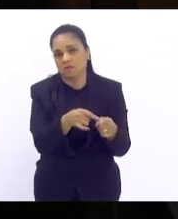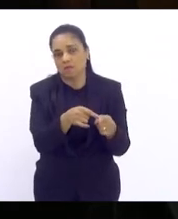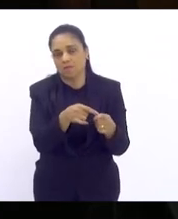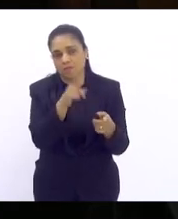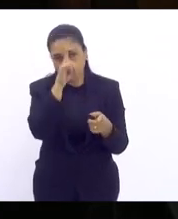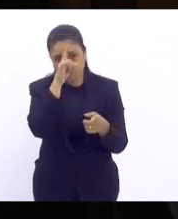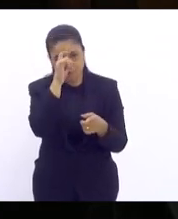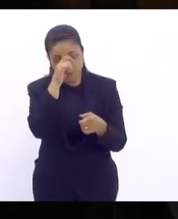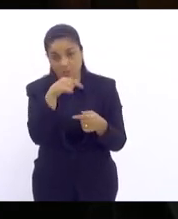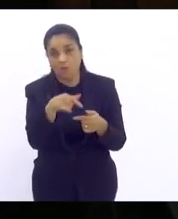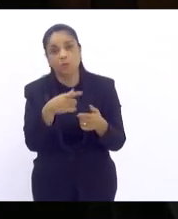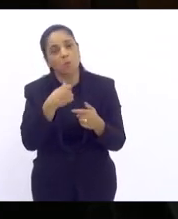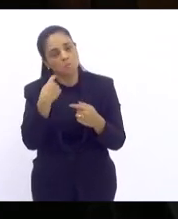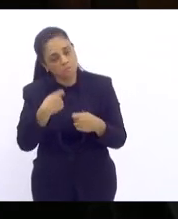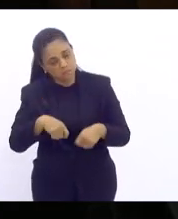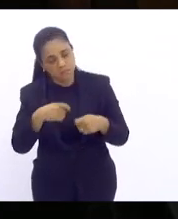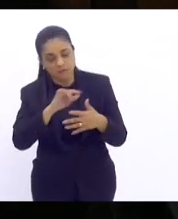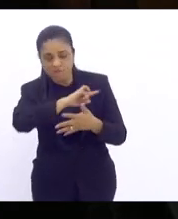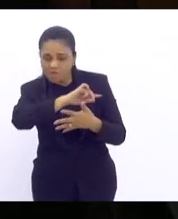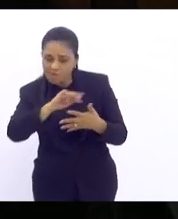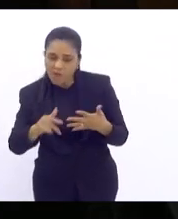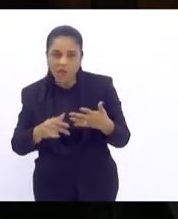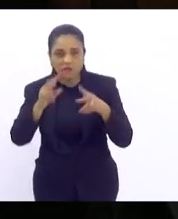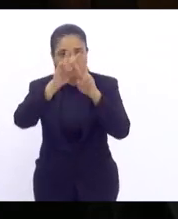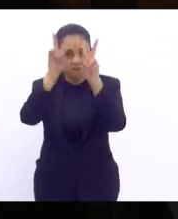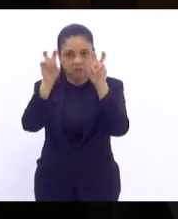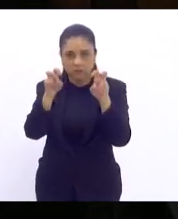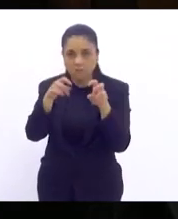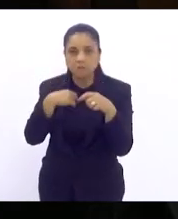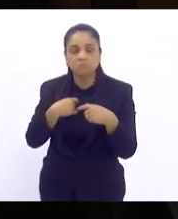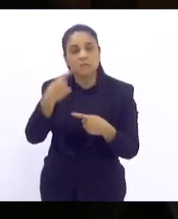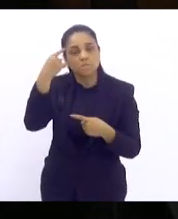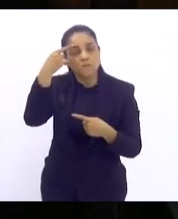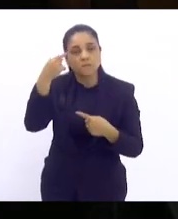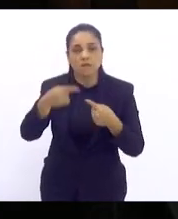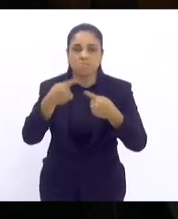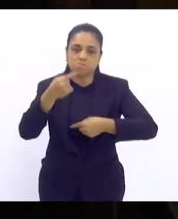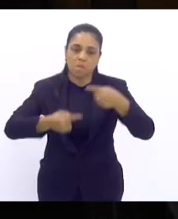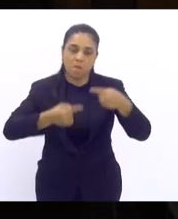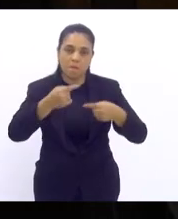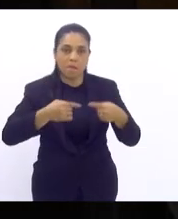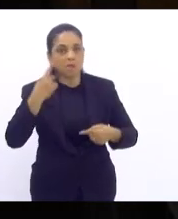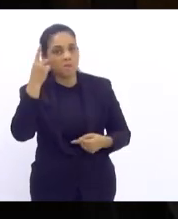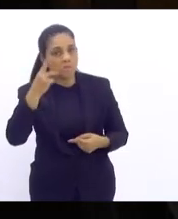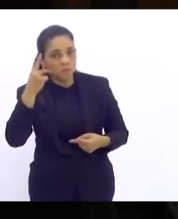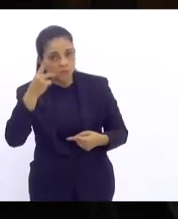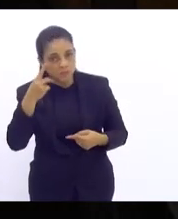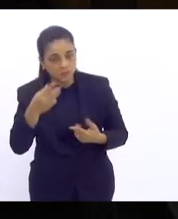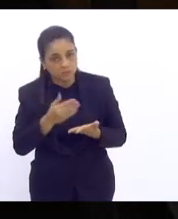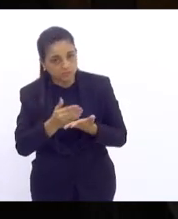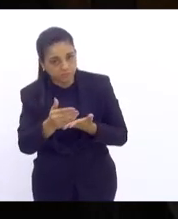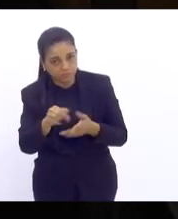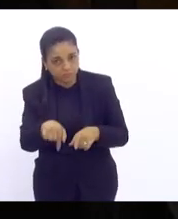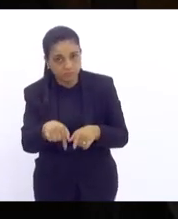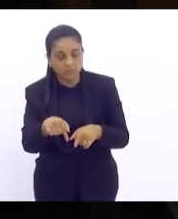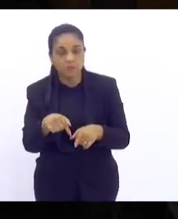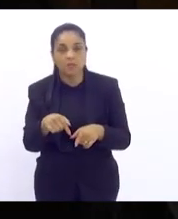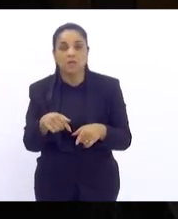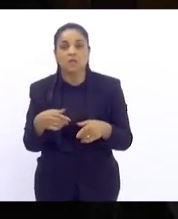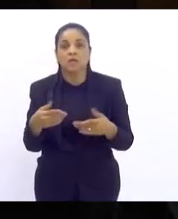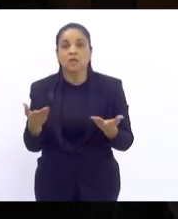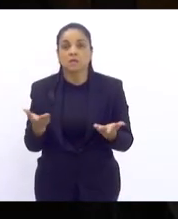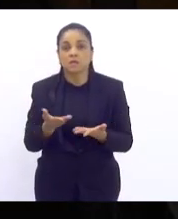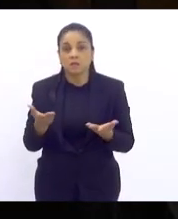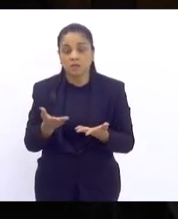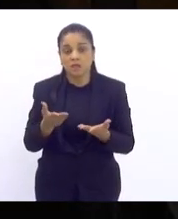temas que a gente precisa traçar e pensar a partir da política pública que seja destituída